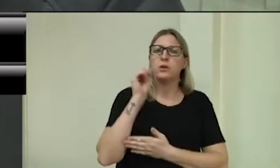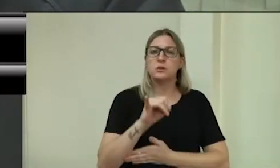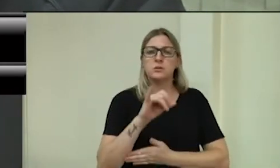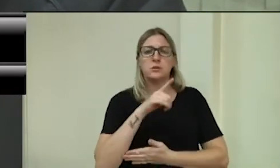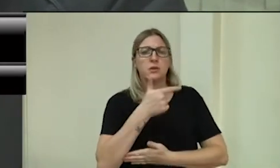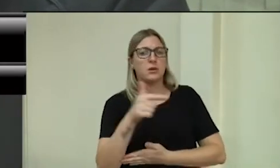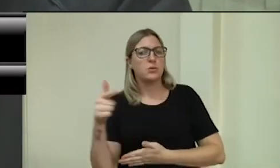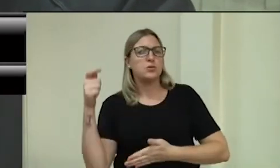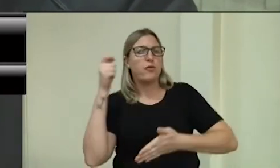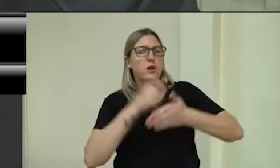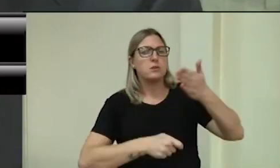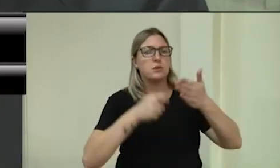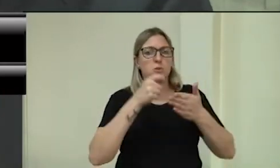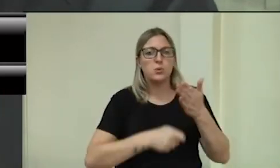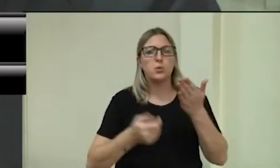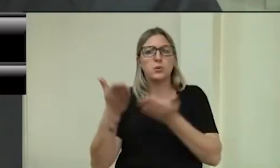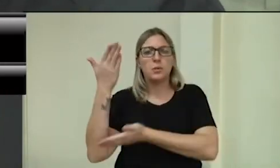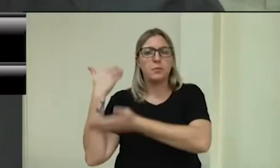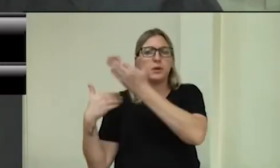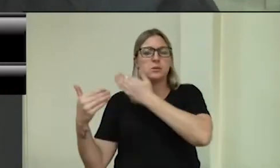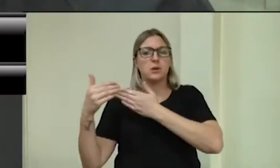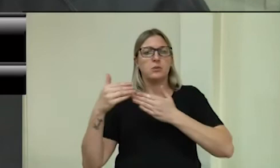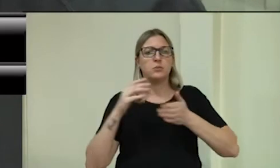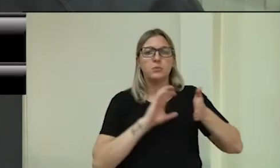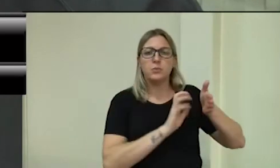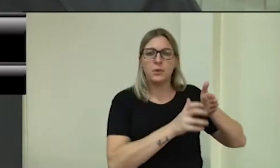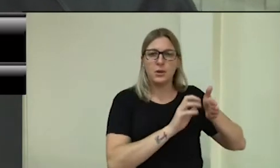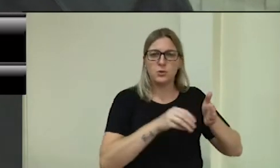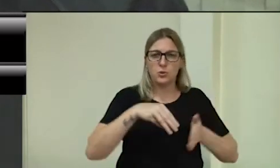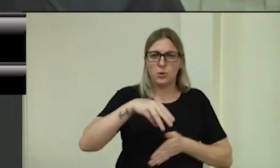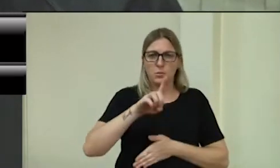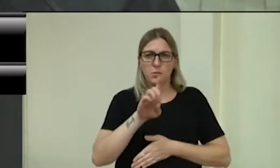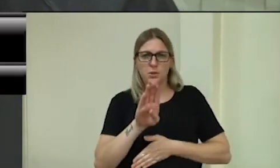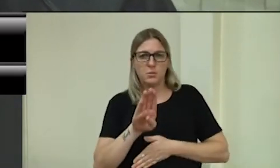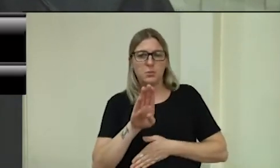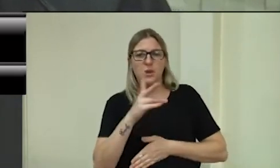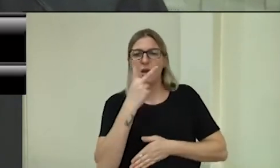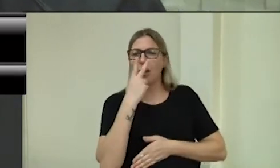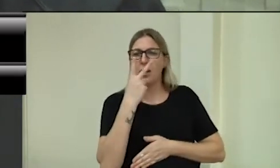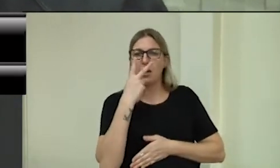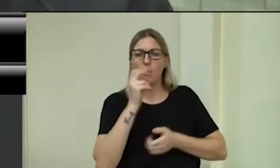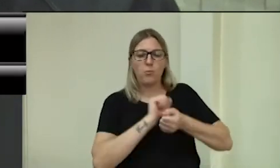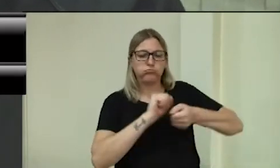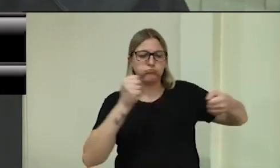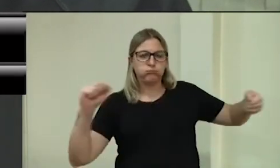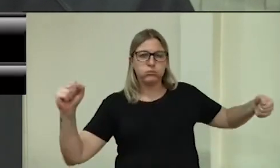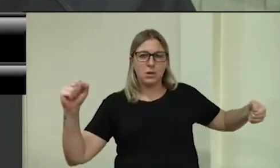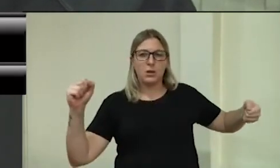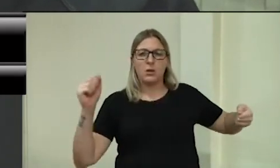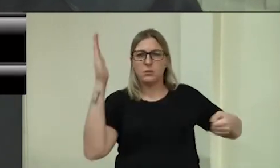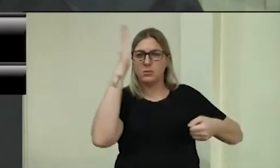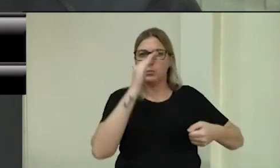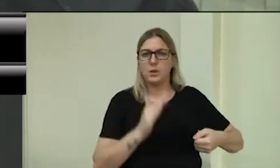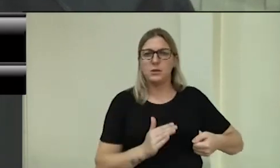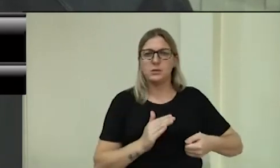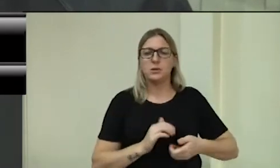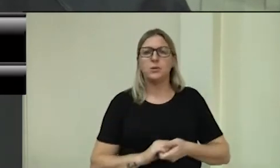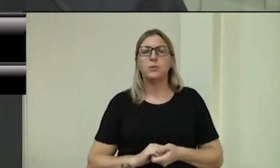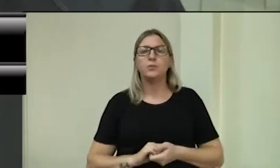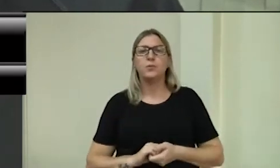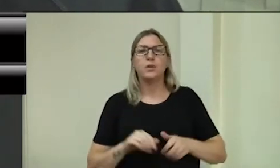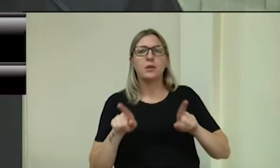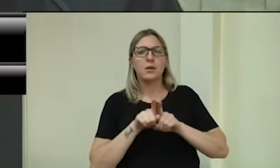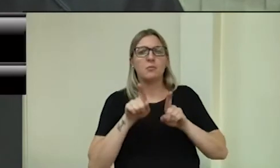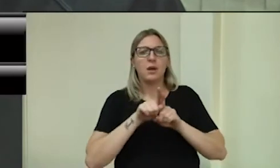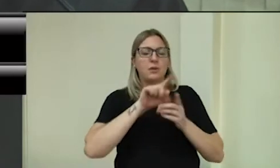luta. O MDB é grande do tamanho do Brasil e a nossa face é muito diversificada, assim como o nosso país.